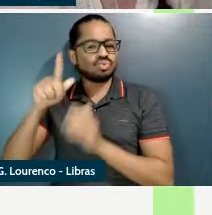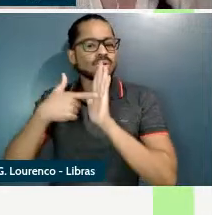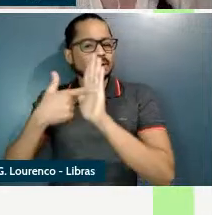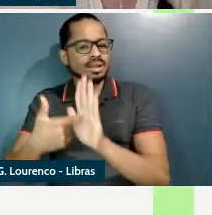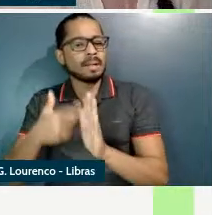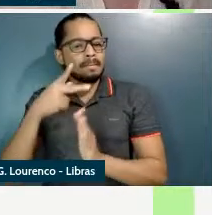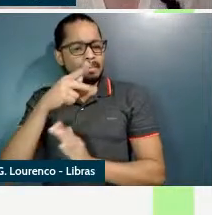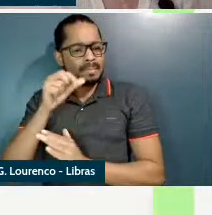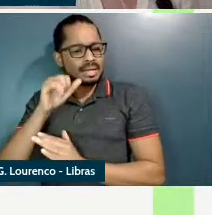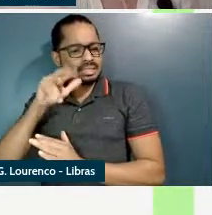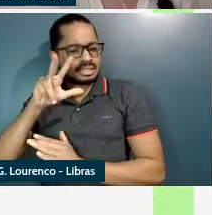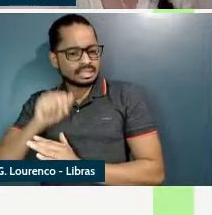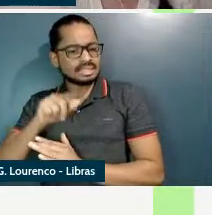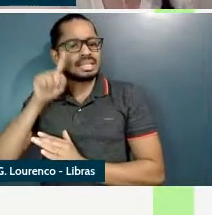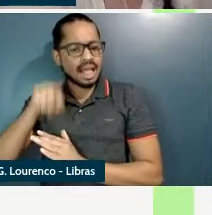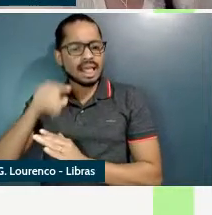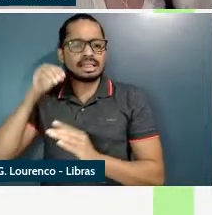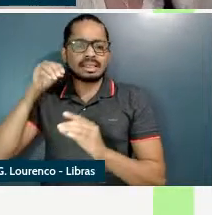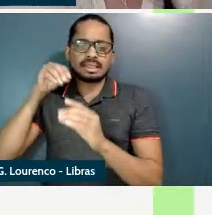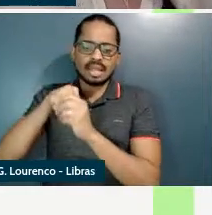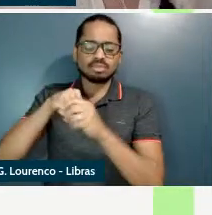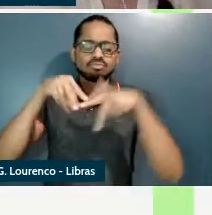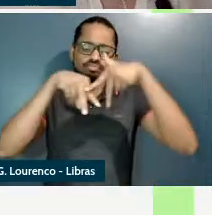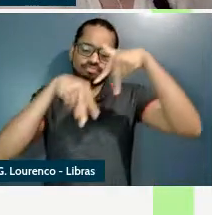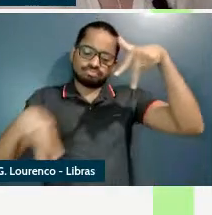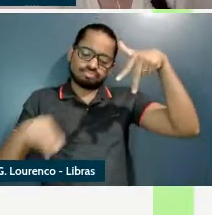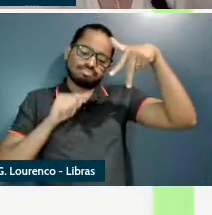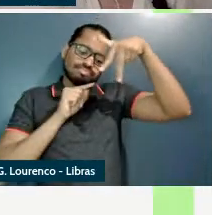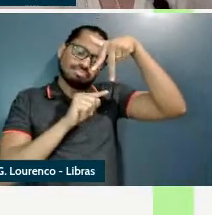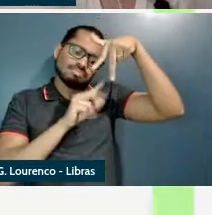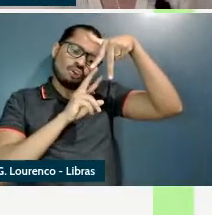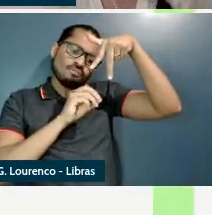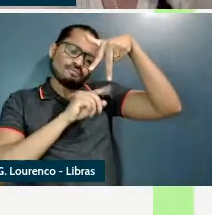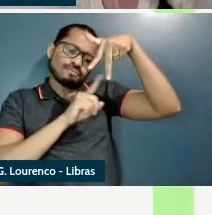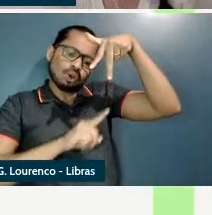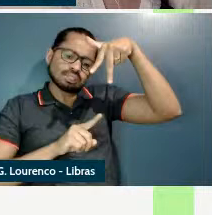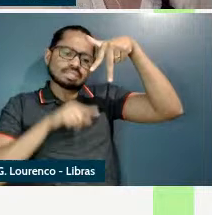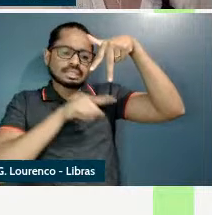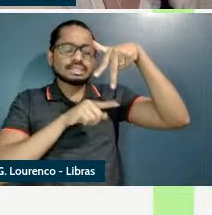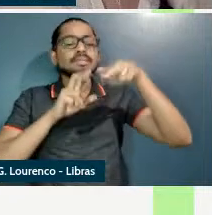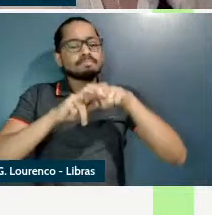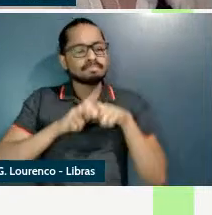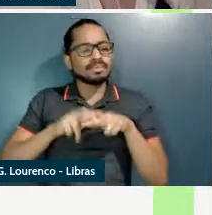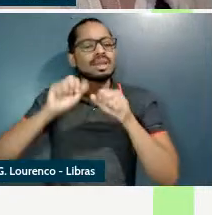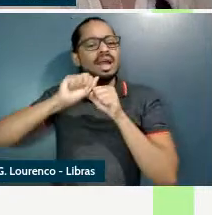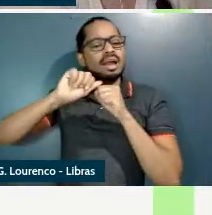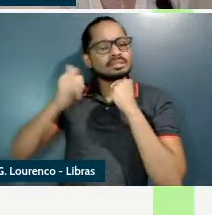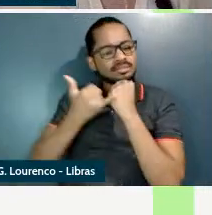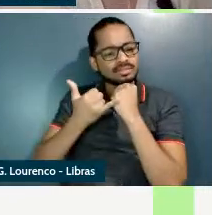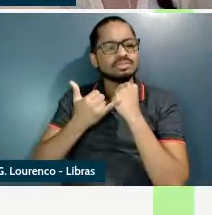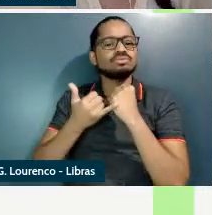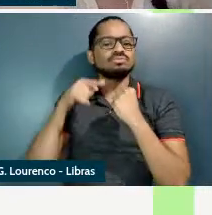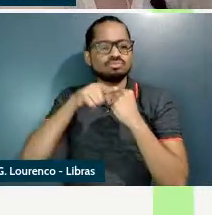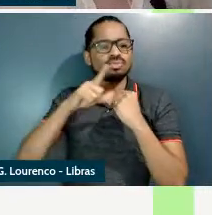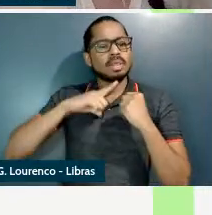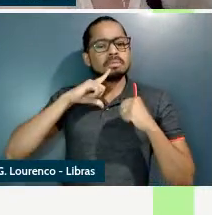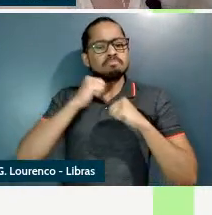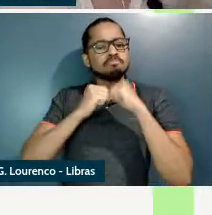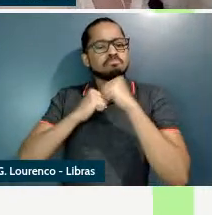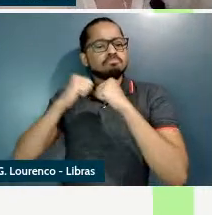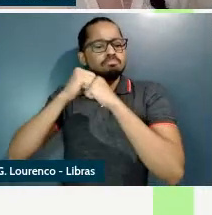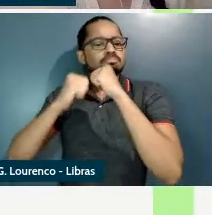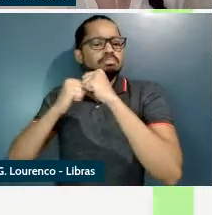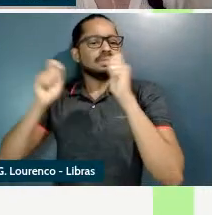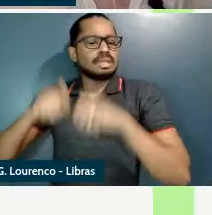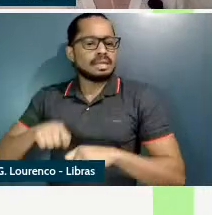e portanto esses adjetivos seriam uniformemente derivados a partir dessa operação a vantagem é